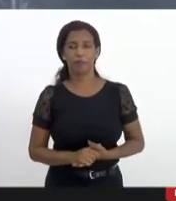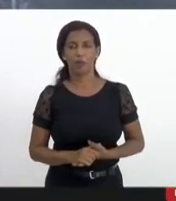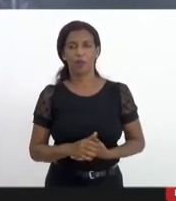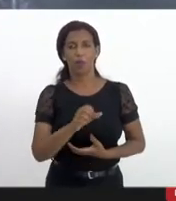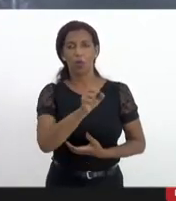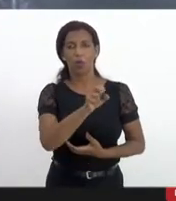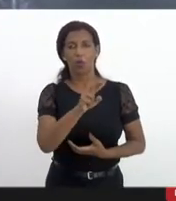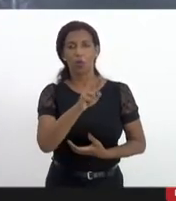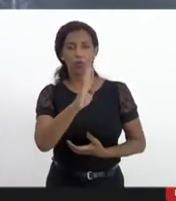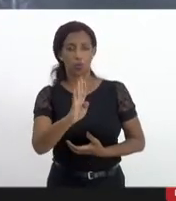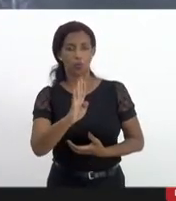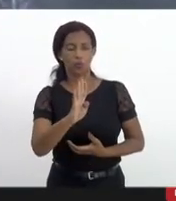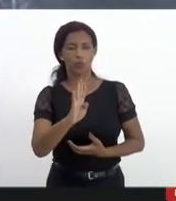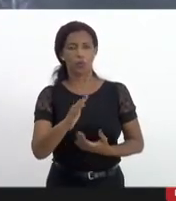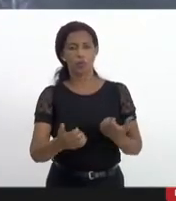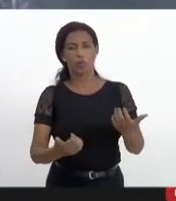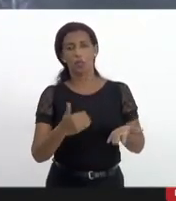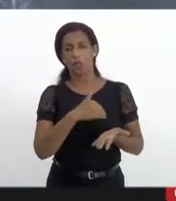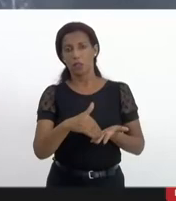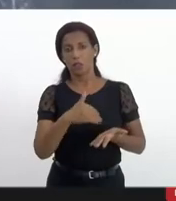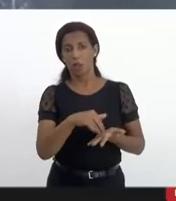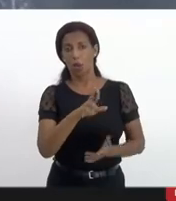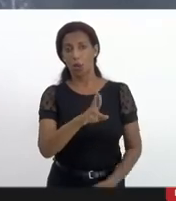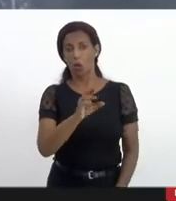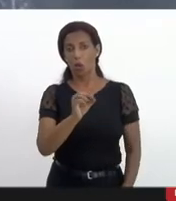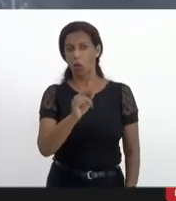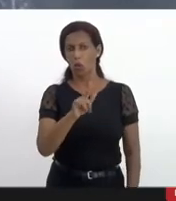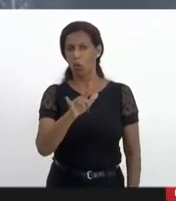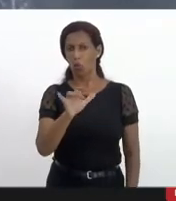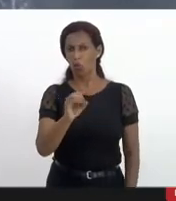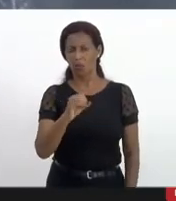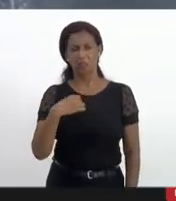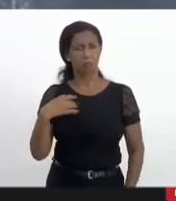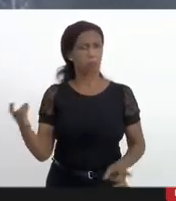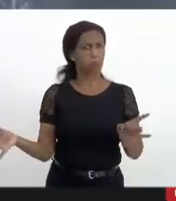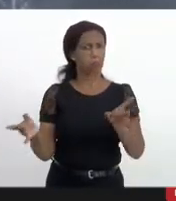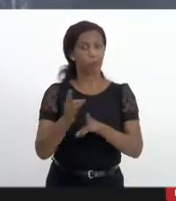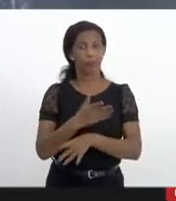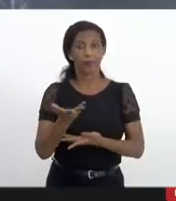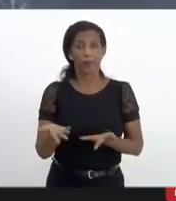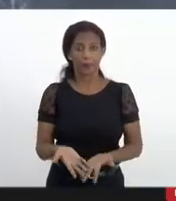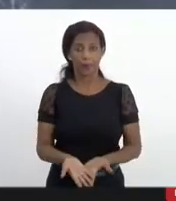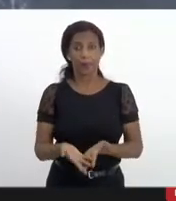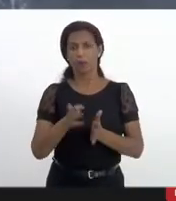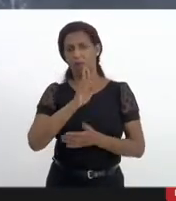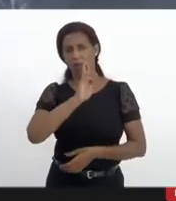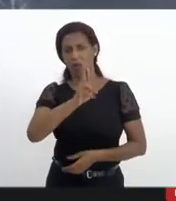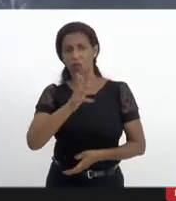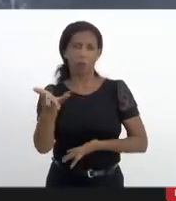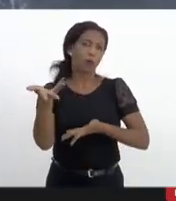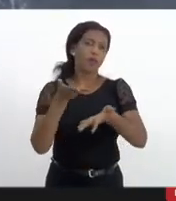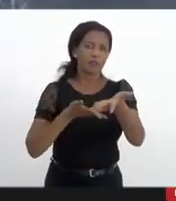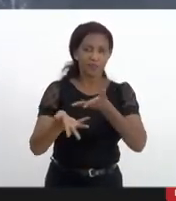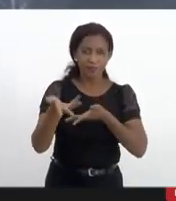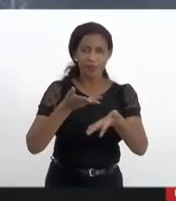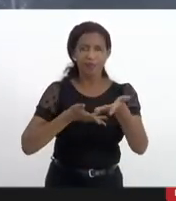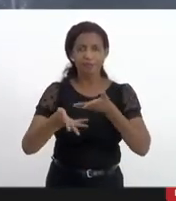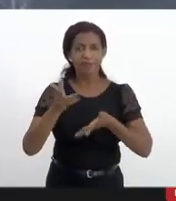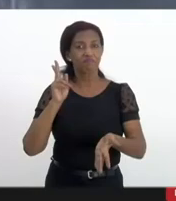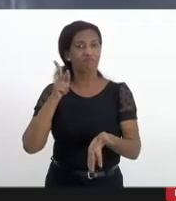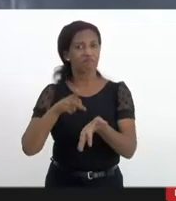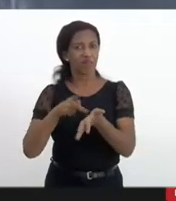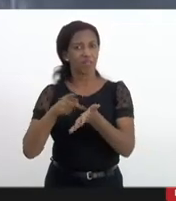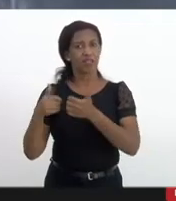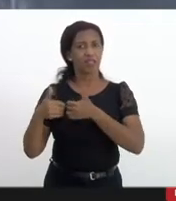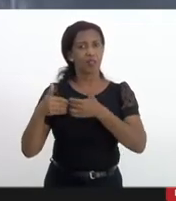subsecretário delegado Rodrigo Oliveira que foi extremamente disposto aqui nas respostas e na participação de fato